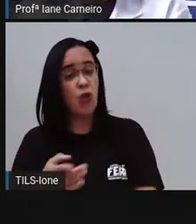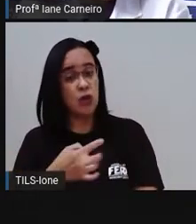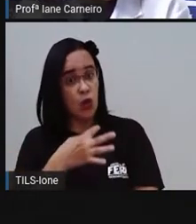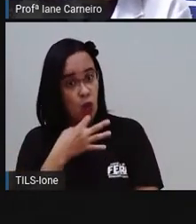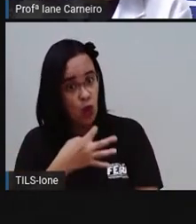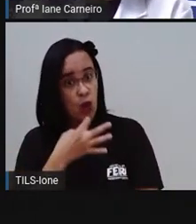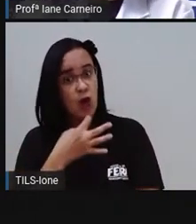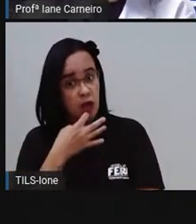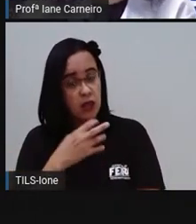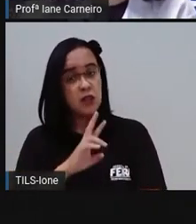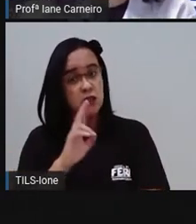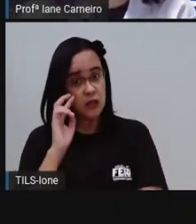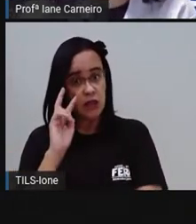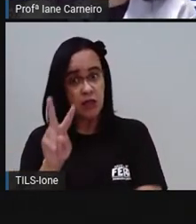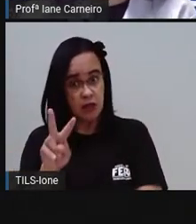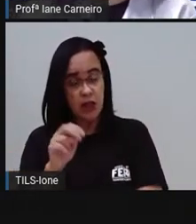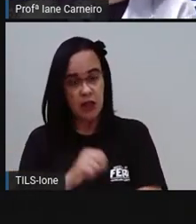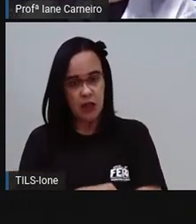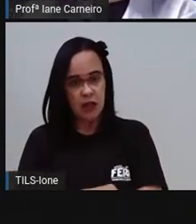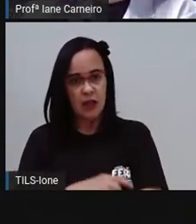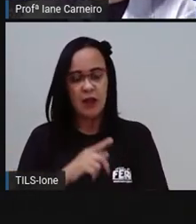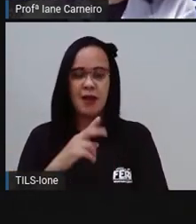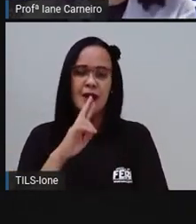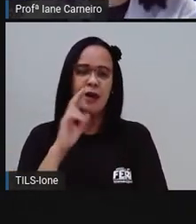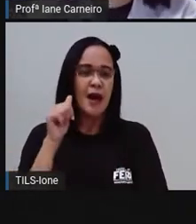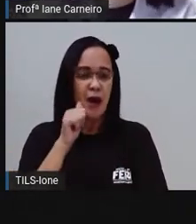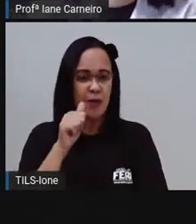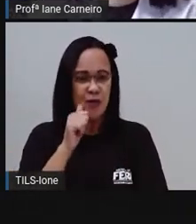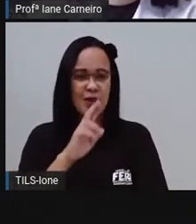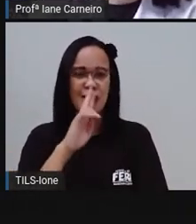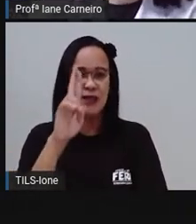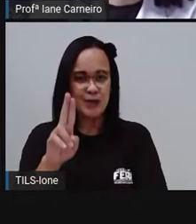respondeu a fada, fazendo uma careta engraçada.